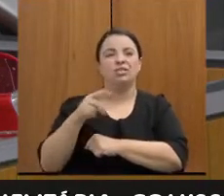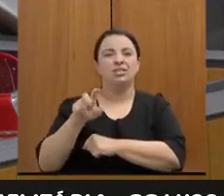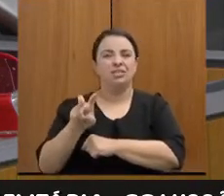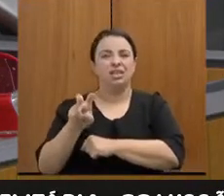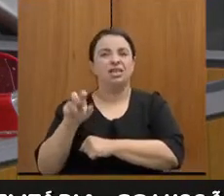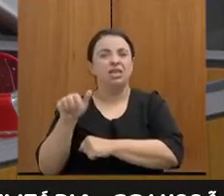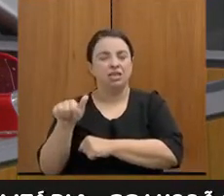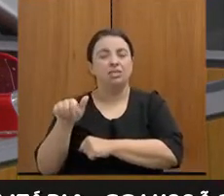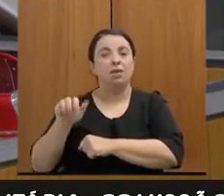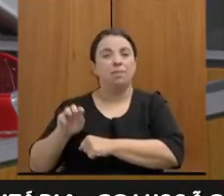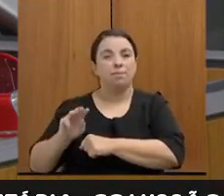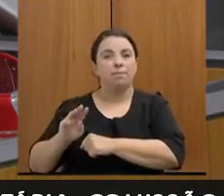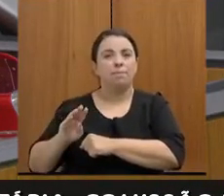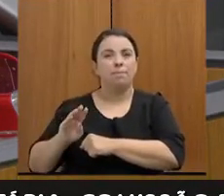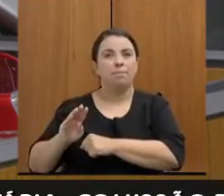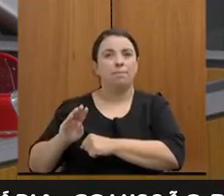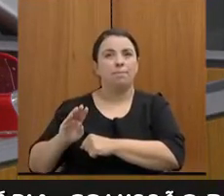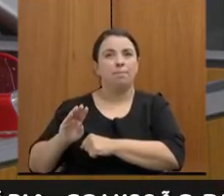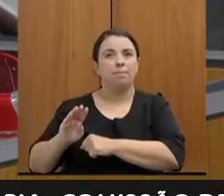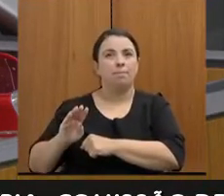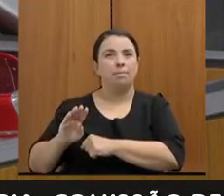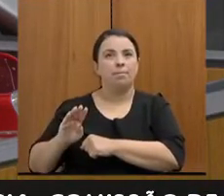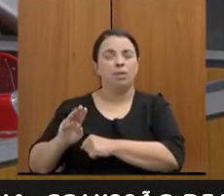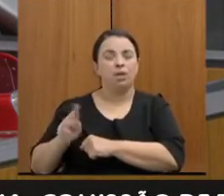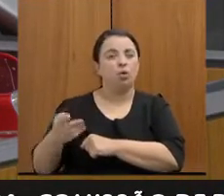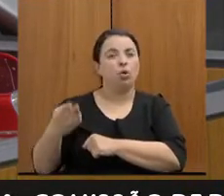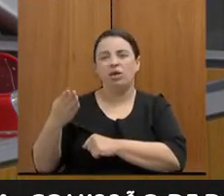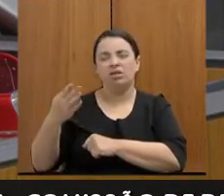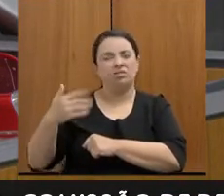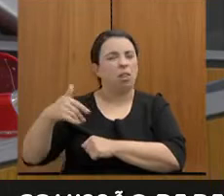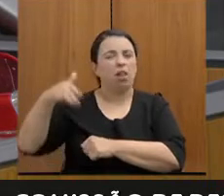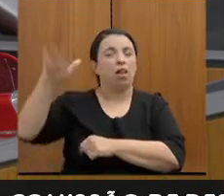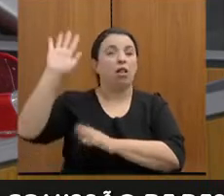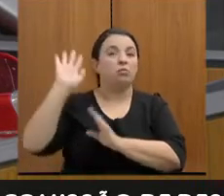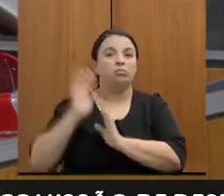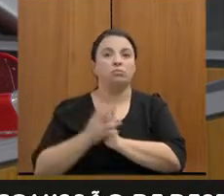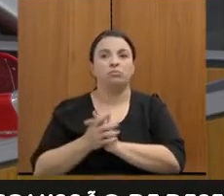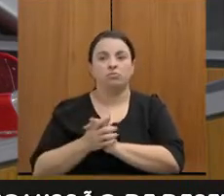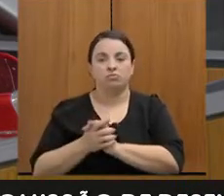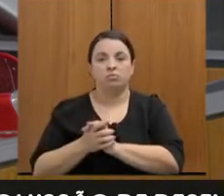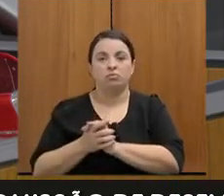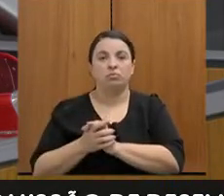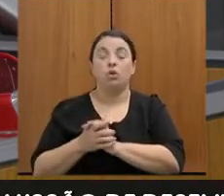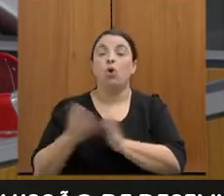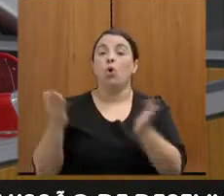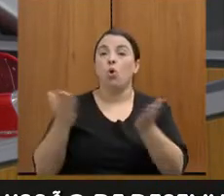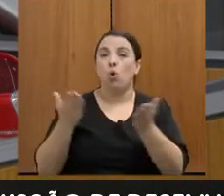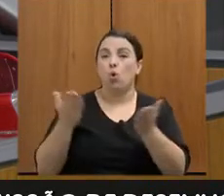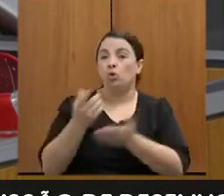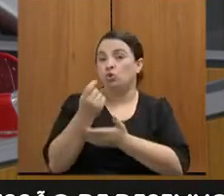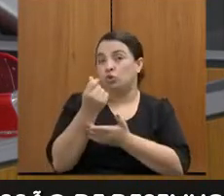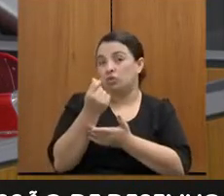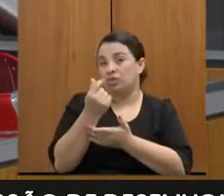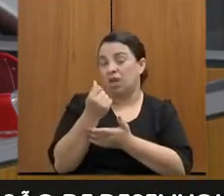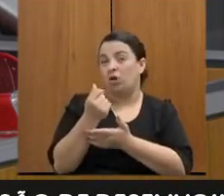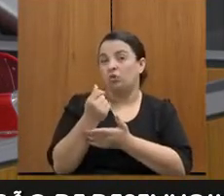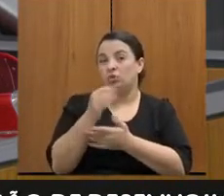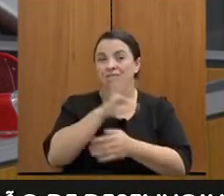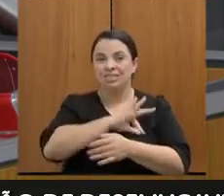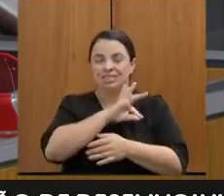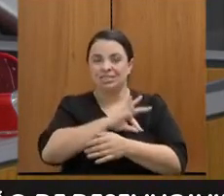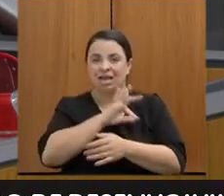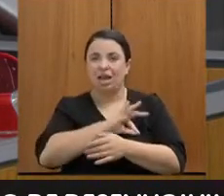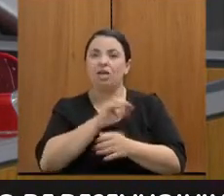579 reais e 98 centavos. O senhor tem de saldo, de salário e educação, eu não perguntei, mas eu vou